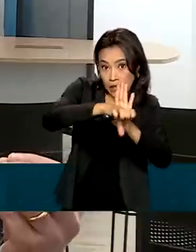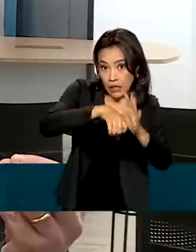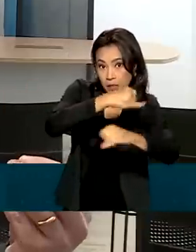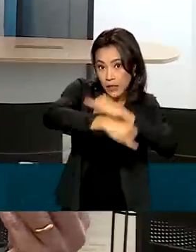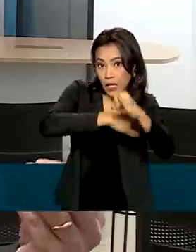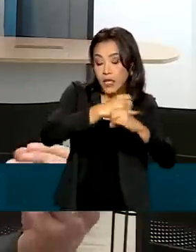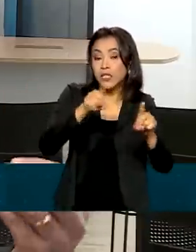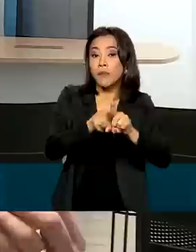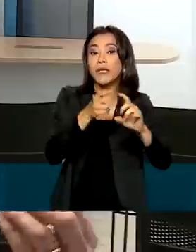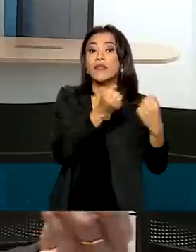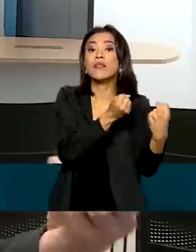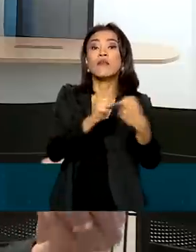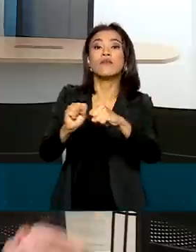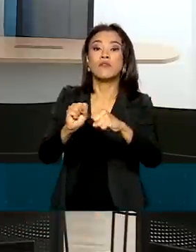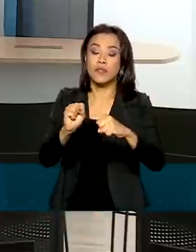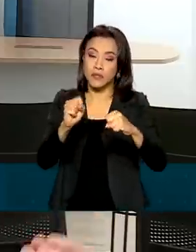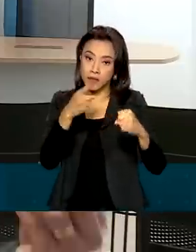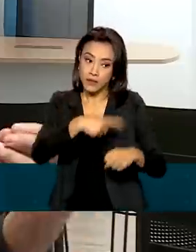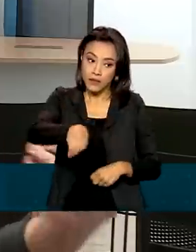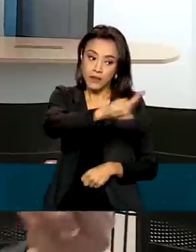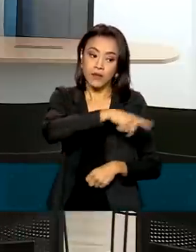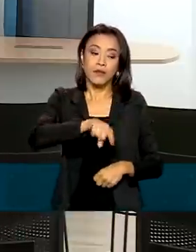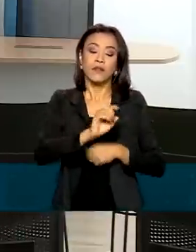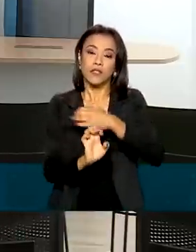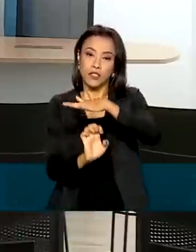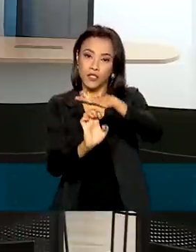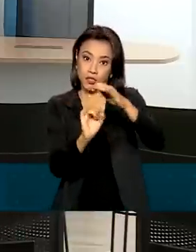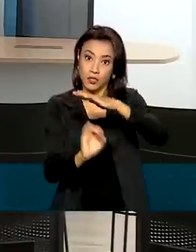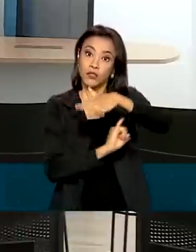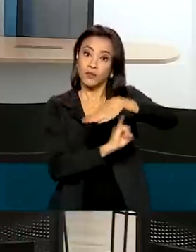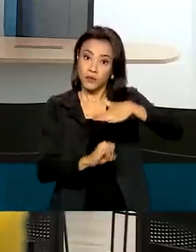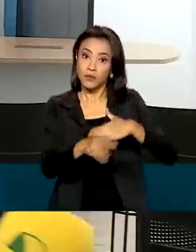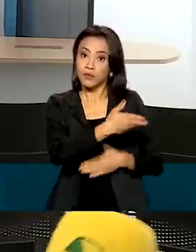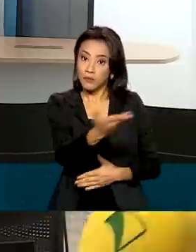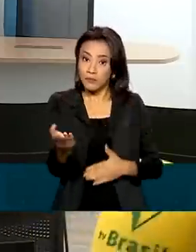defesa institucional e das empresas privadas a esses ataques.